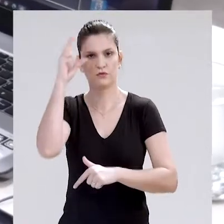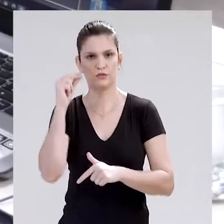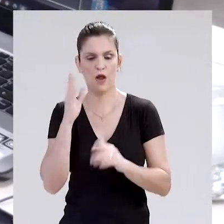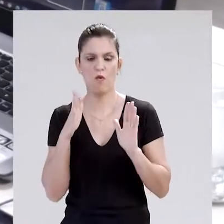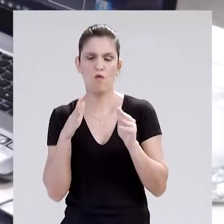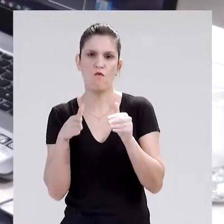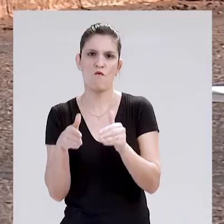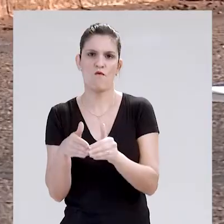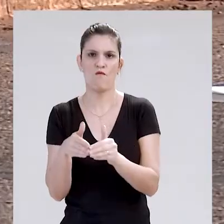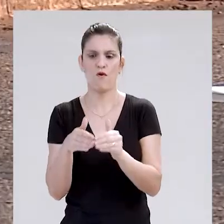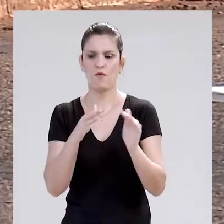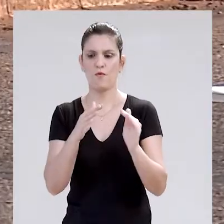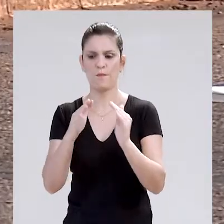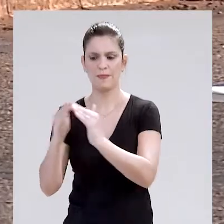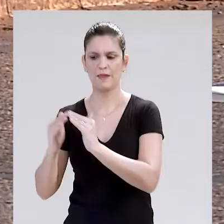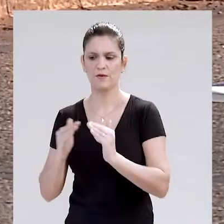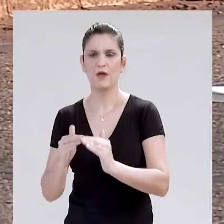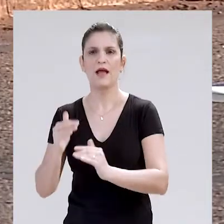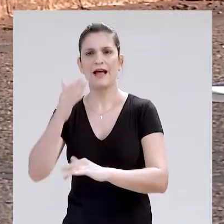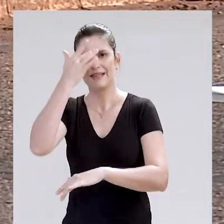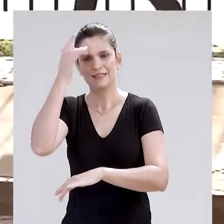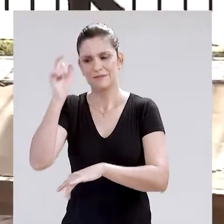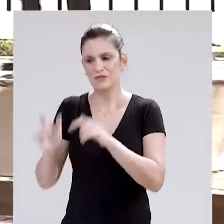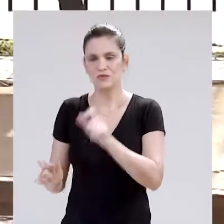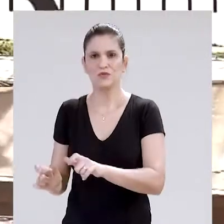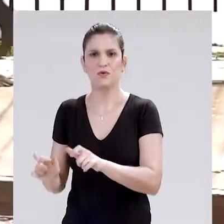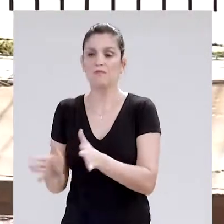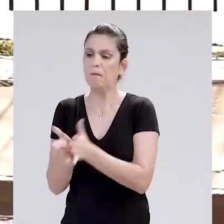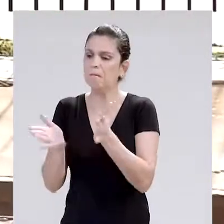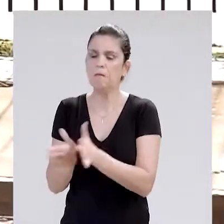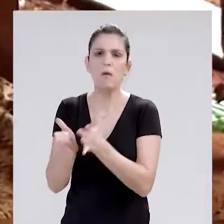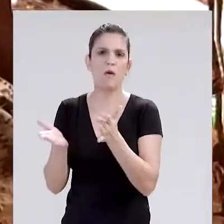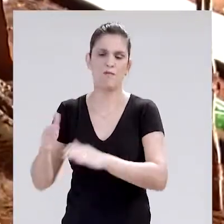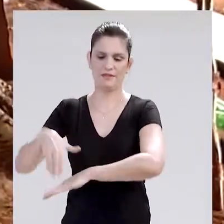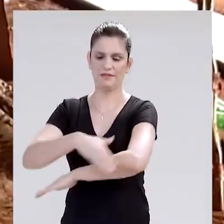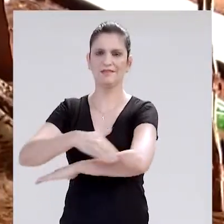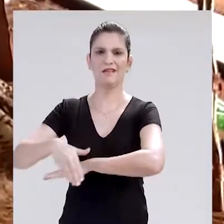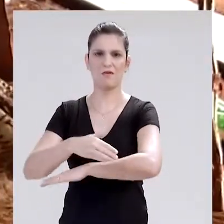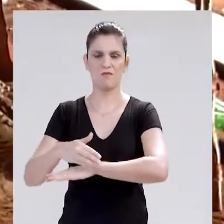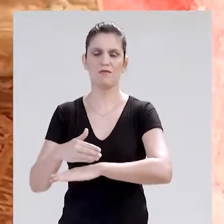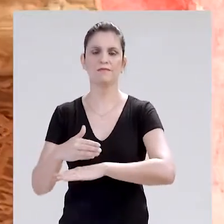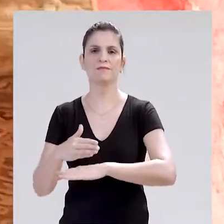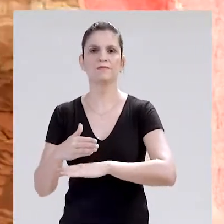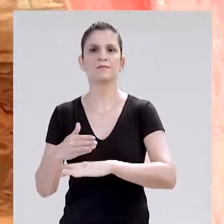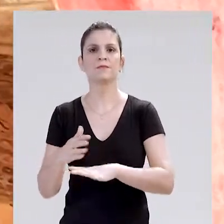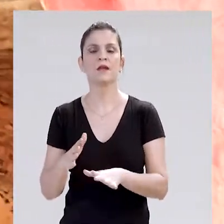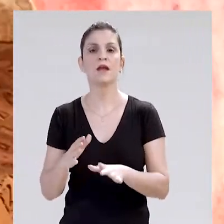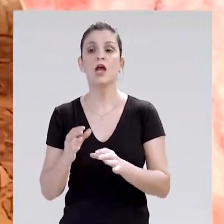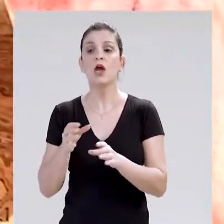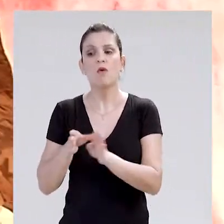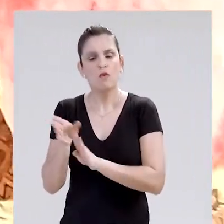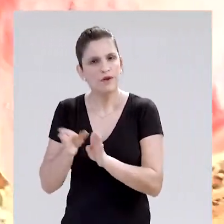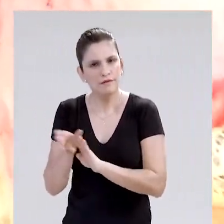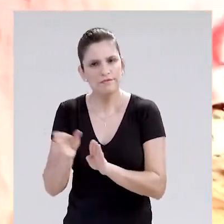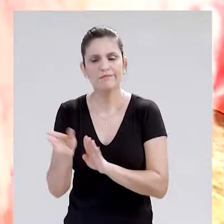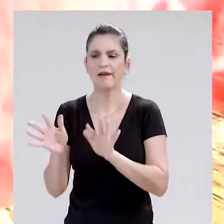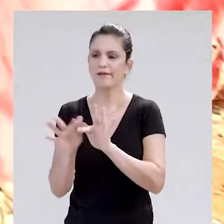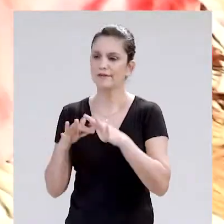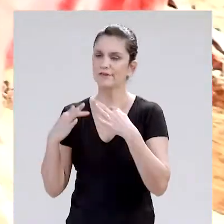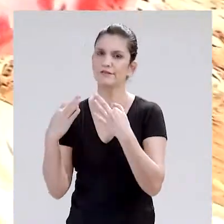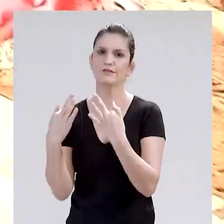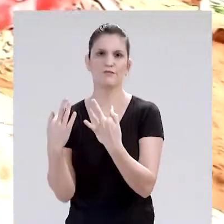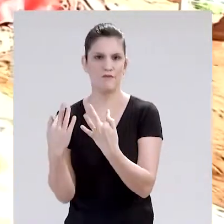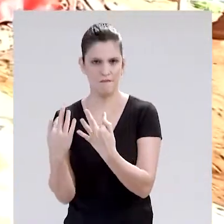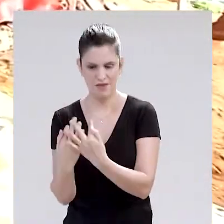política municipal para a população de moradores em situação de rua. A proposta é do vereador Carlão. A lei servirá